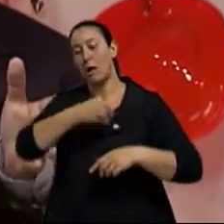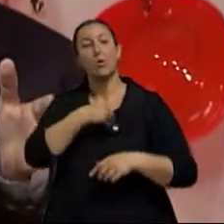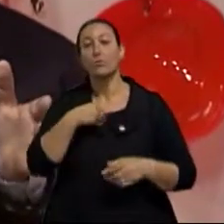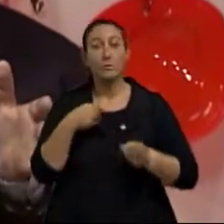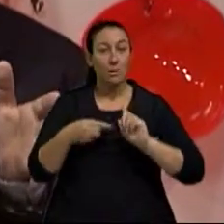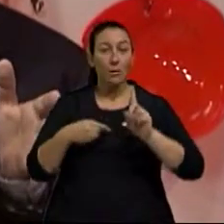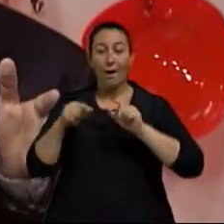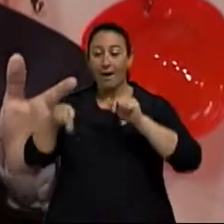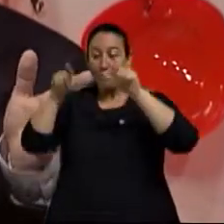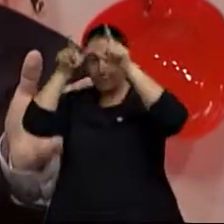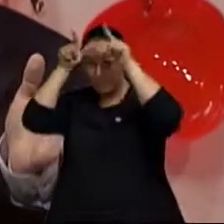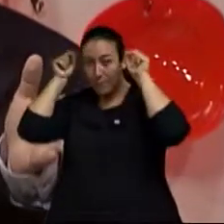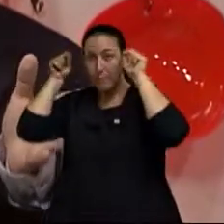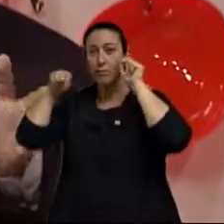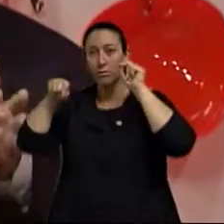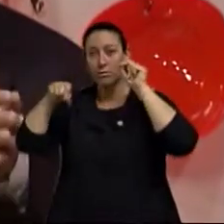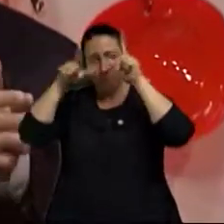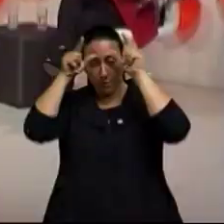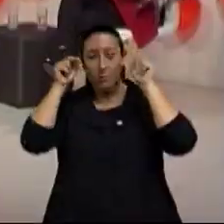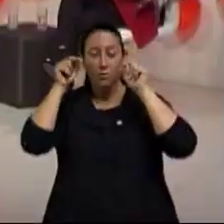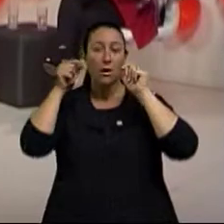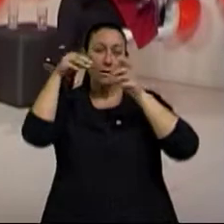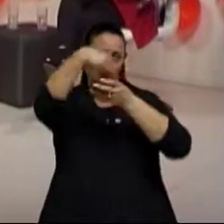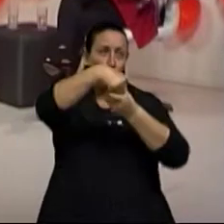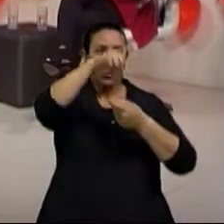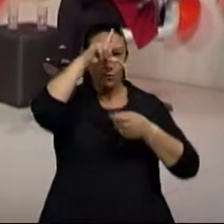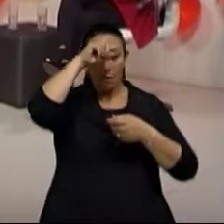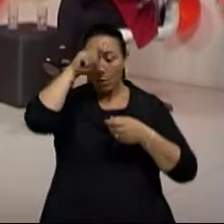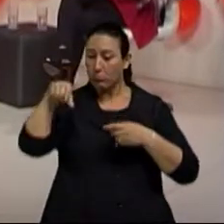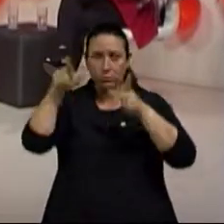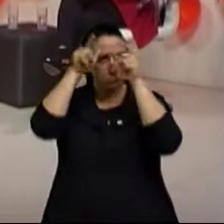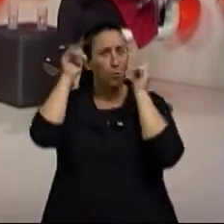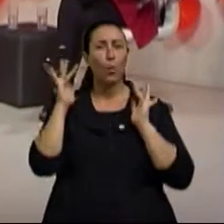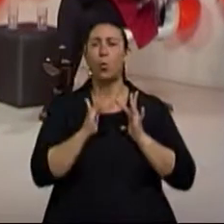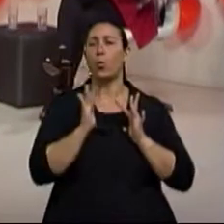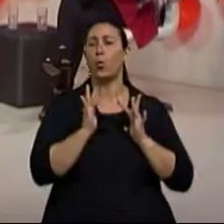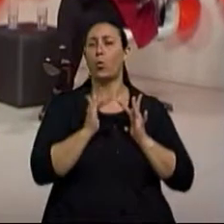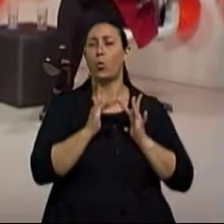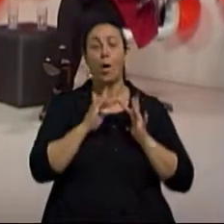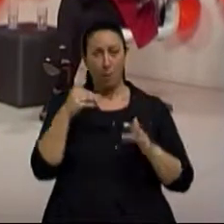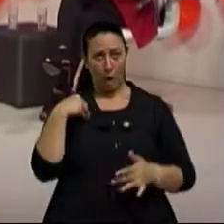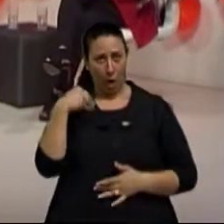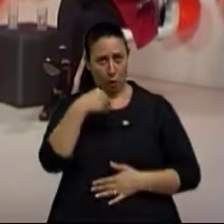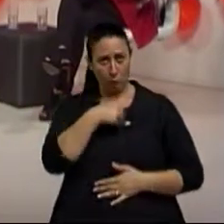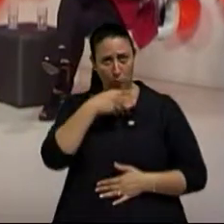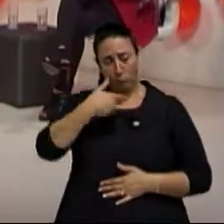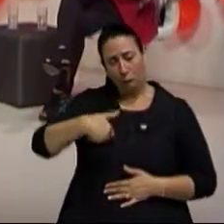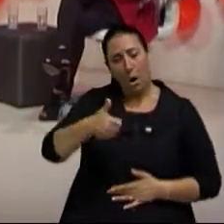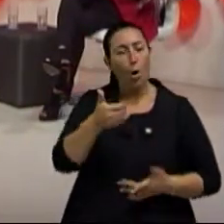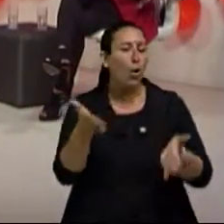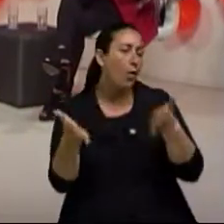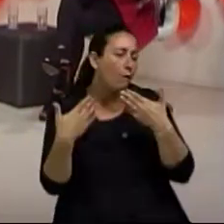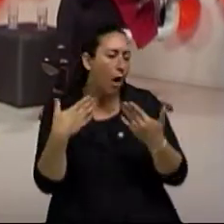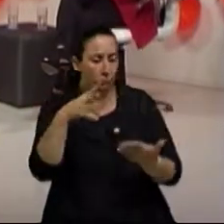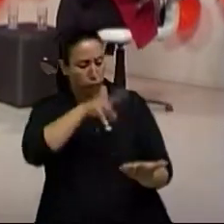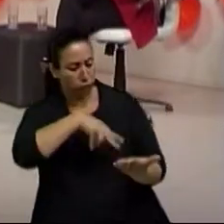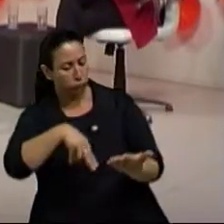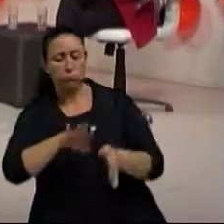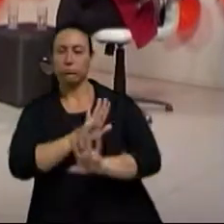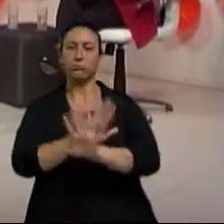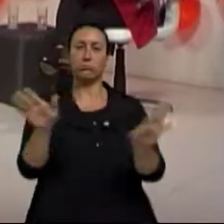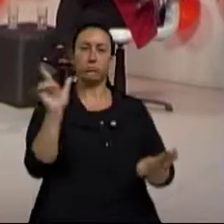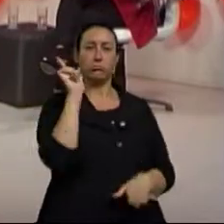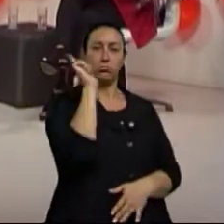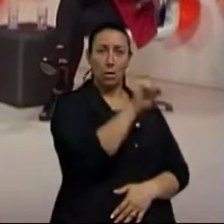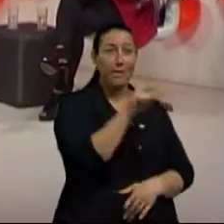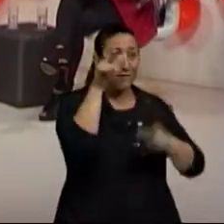A enfermagem é quem fica, no caso do hospital, por exemplo, diariamente em contato com o paciente. O médico vai lá, faz uma visita e vai embora. Então, o